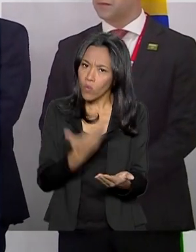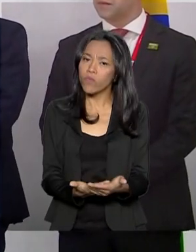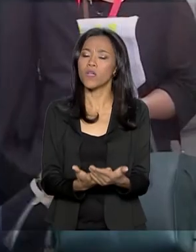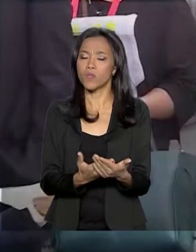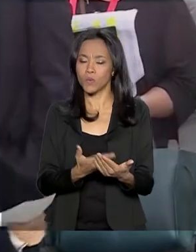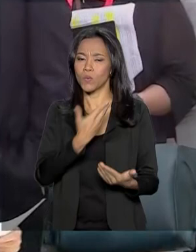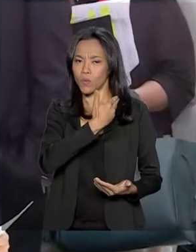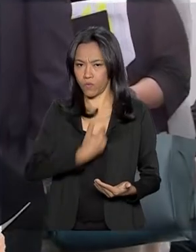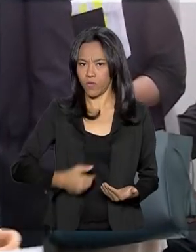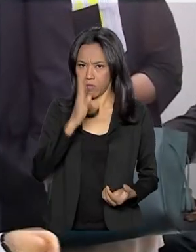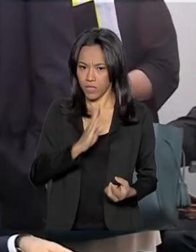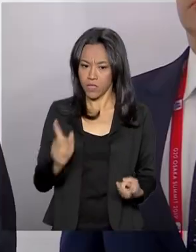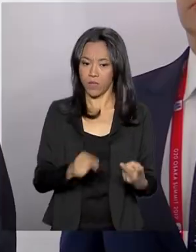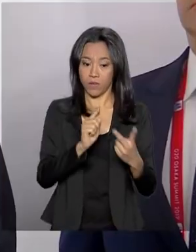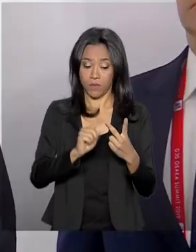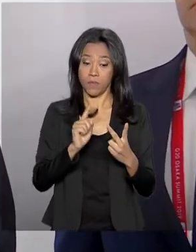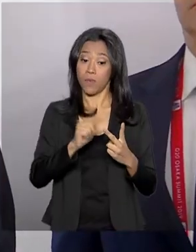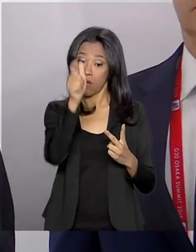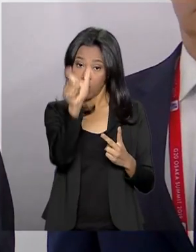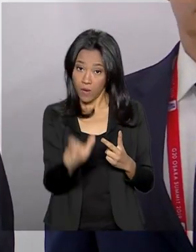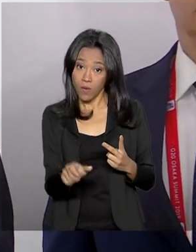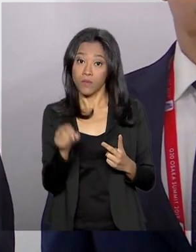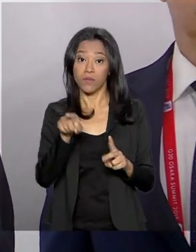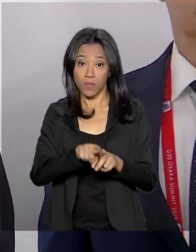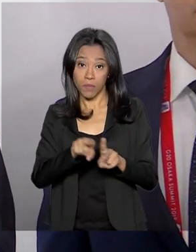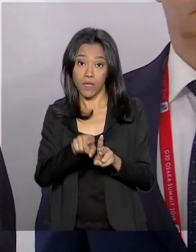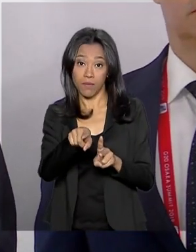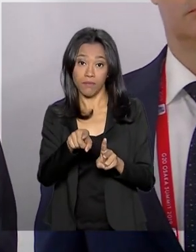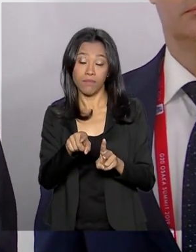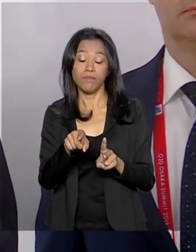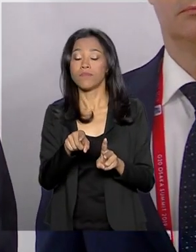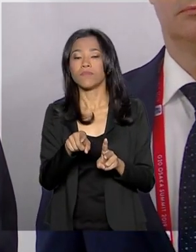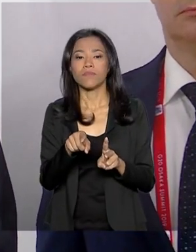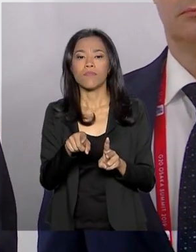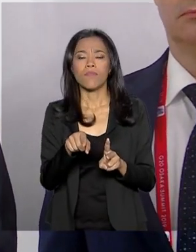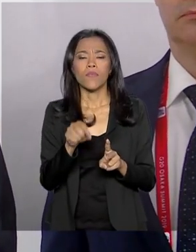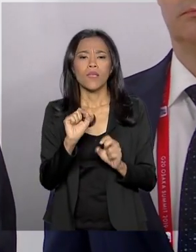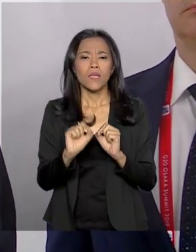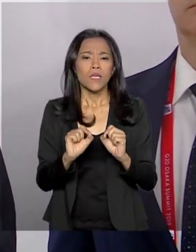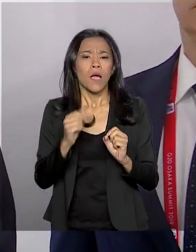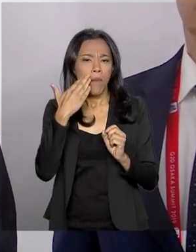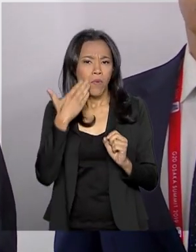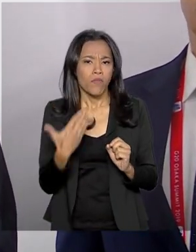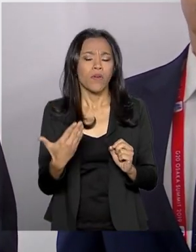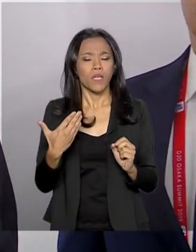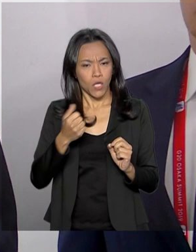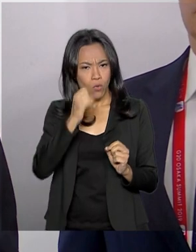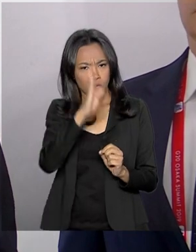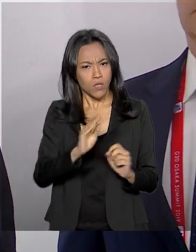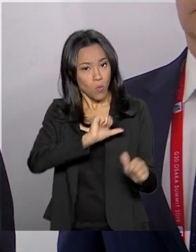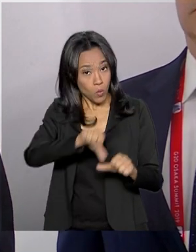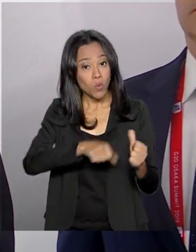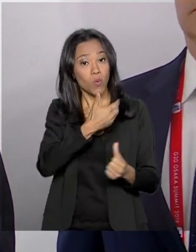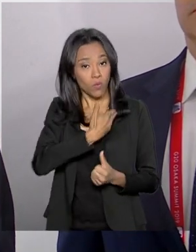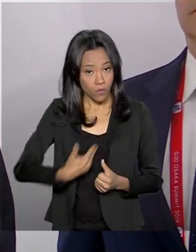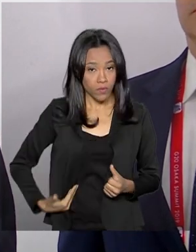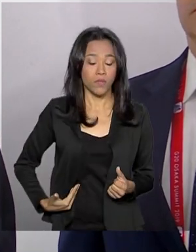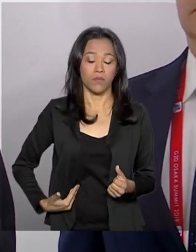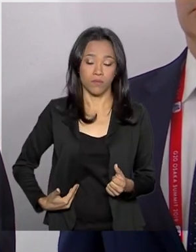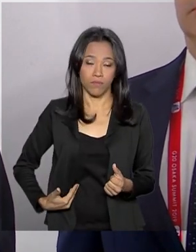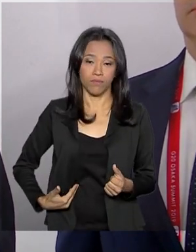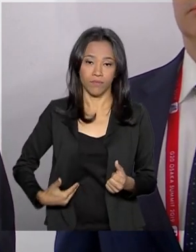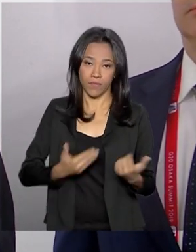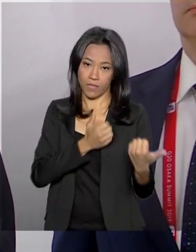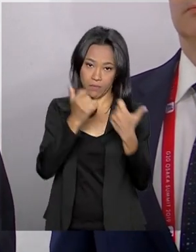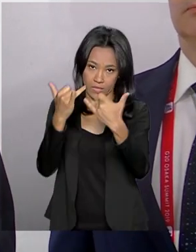brasileiro. Angela Merkel... De maneira bastante cordial, mostramos que o Brasil mudou o governo e